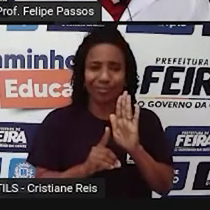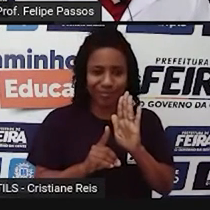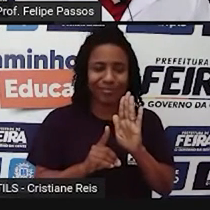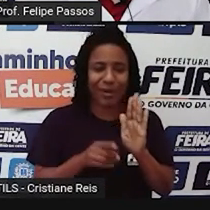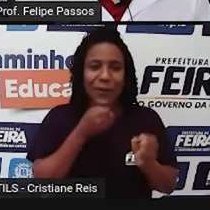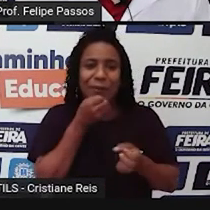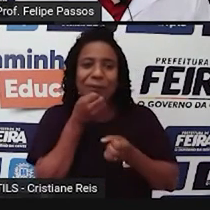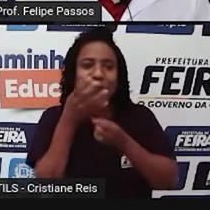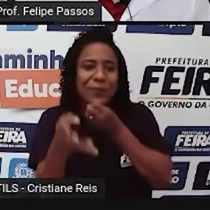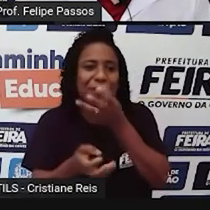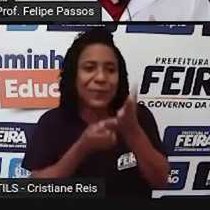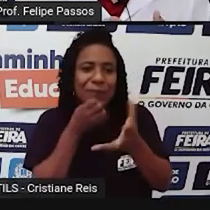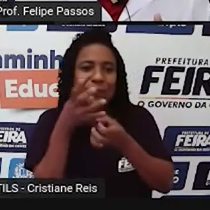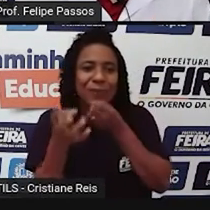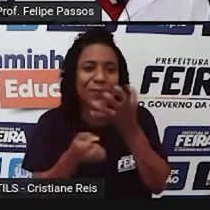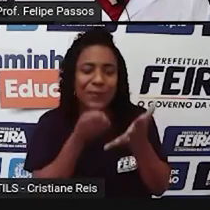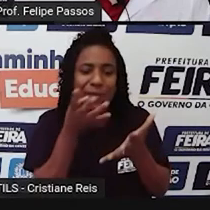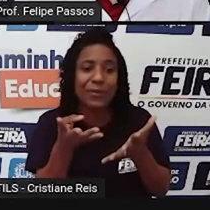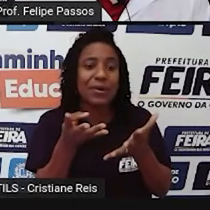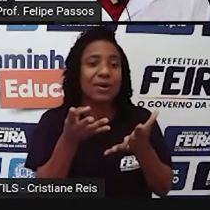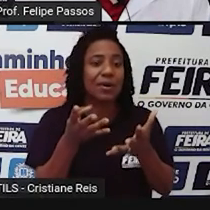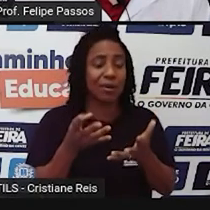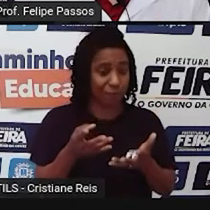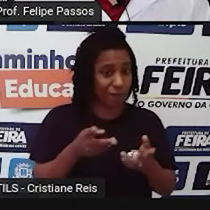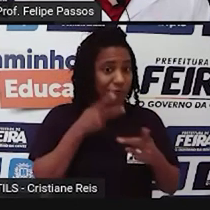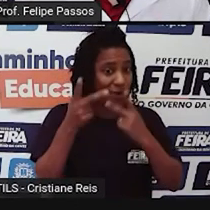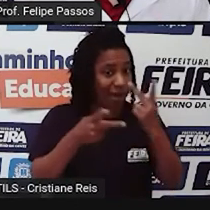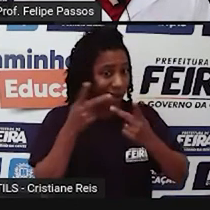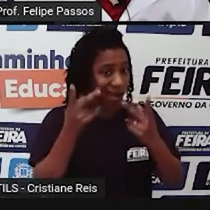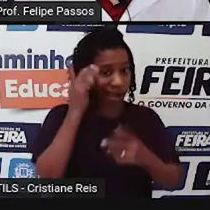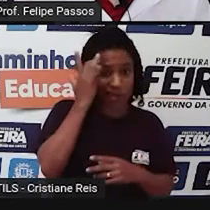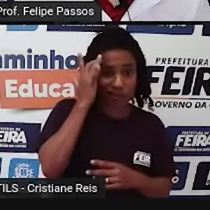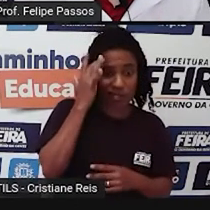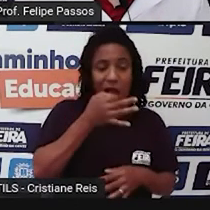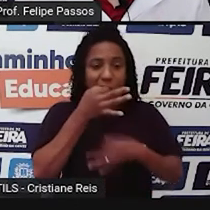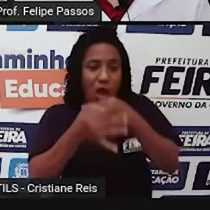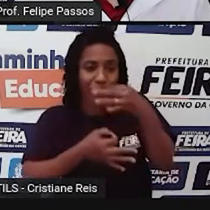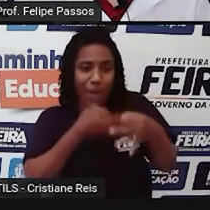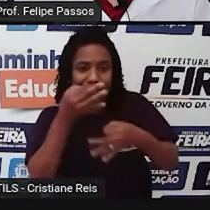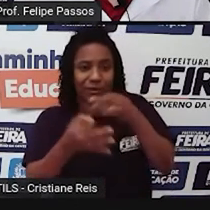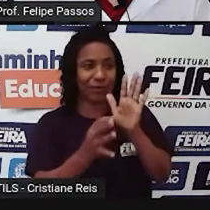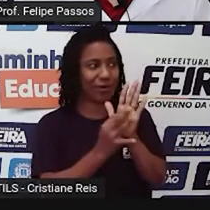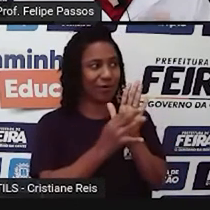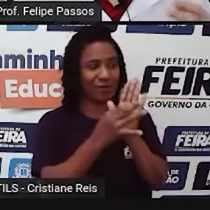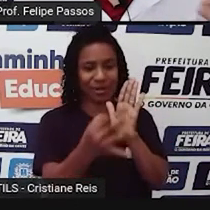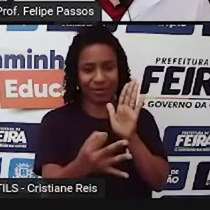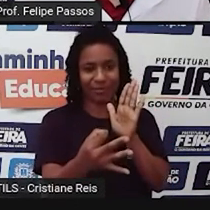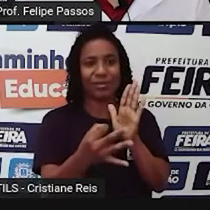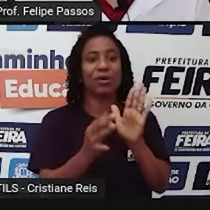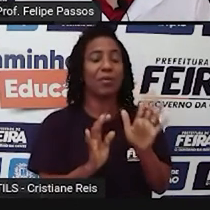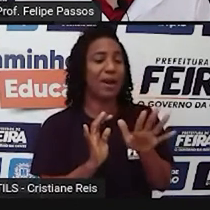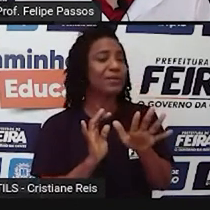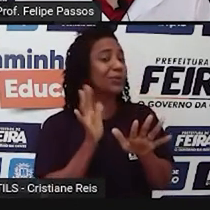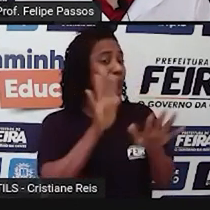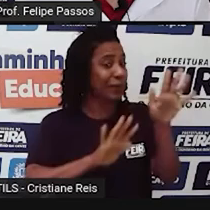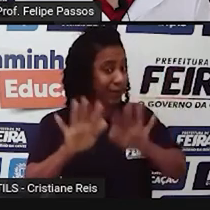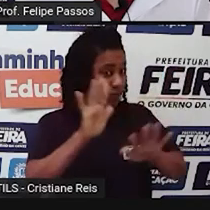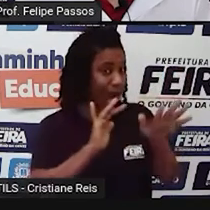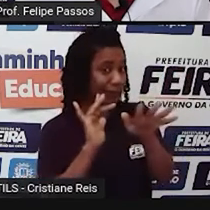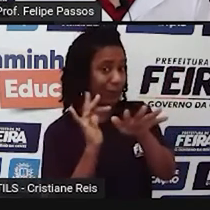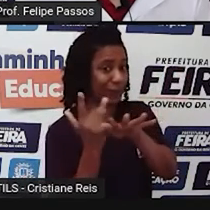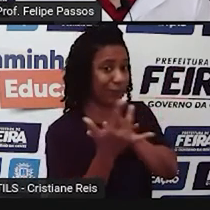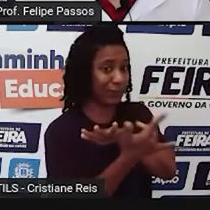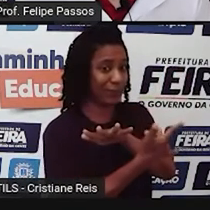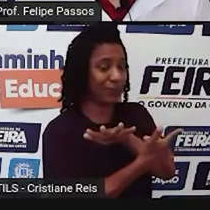para que, às vezes, o que você está opinando, expressando, digitando nas redes sociais, mandando nos grupos